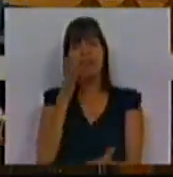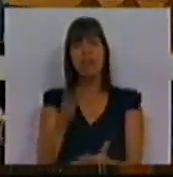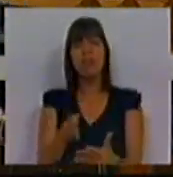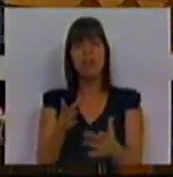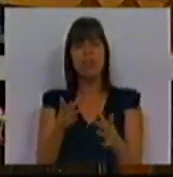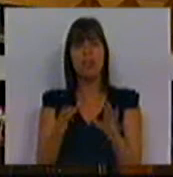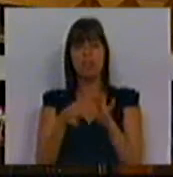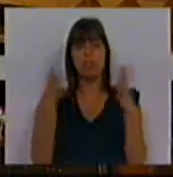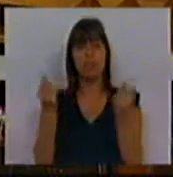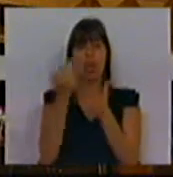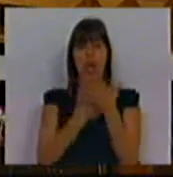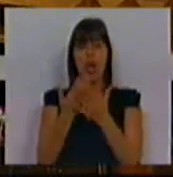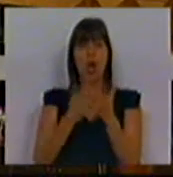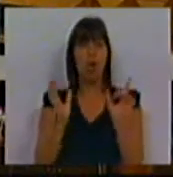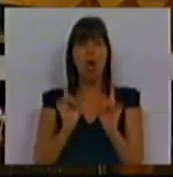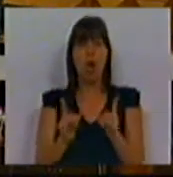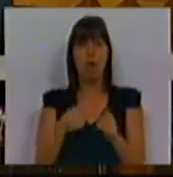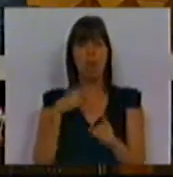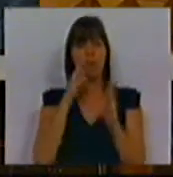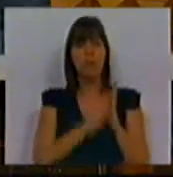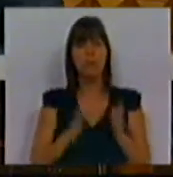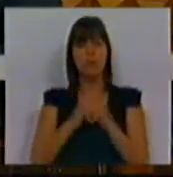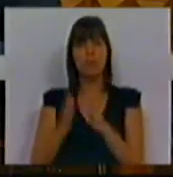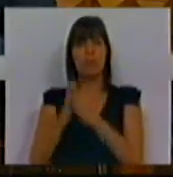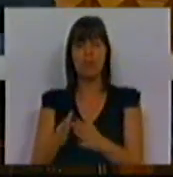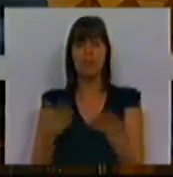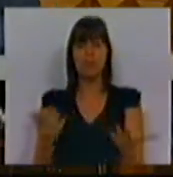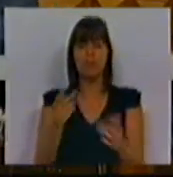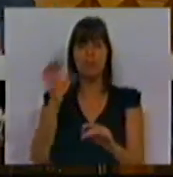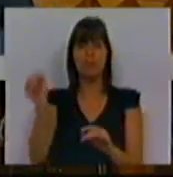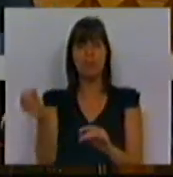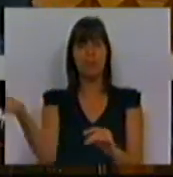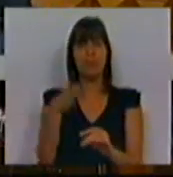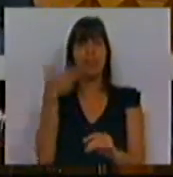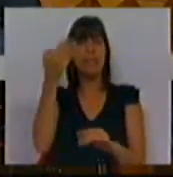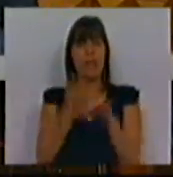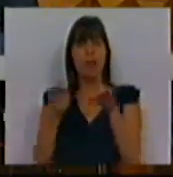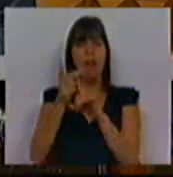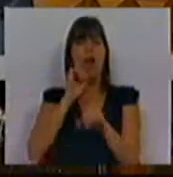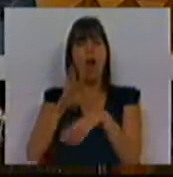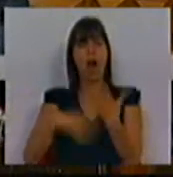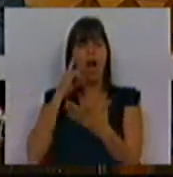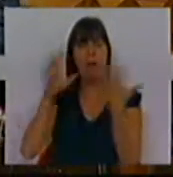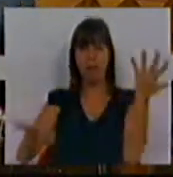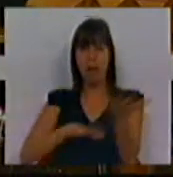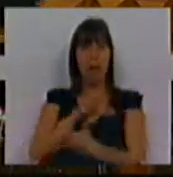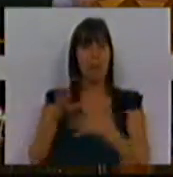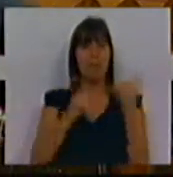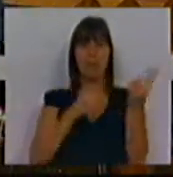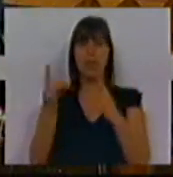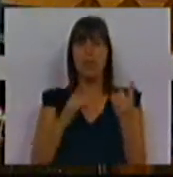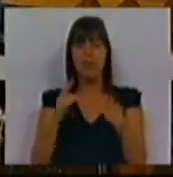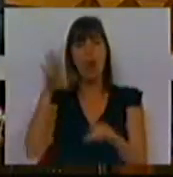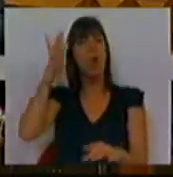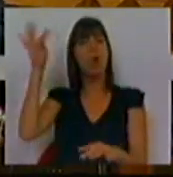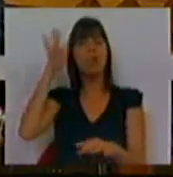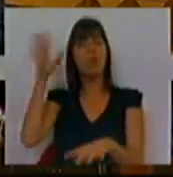desregulação económica, é isso a que temos assistido, sete aumentos. E depois continuamos com a atrapalhada dos transportes, pese embora a